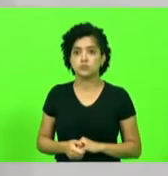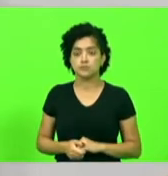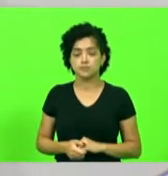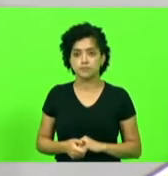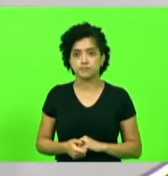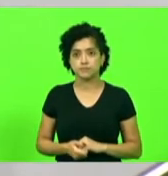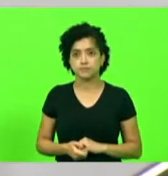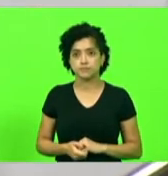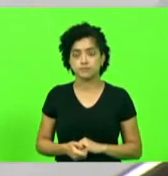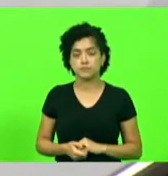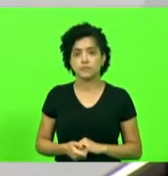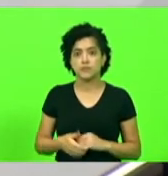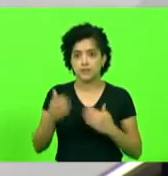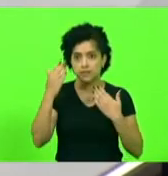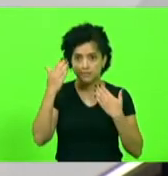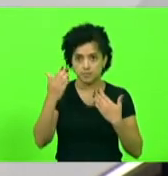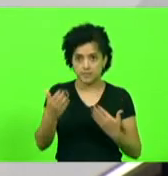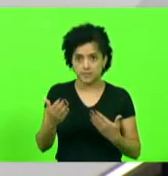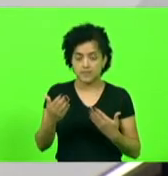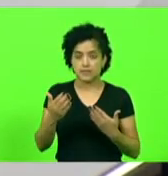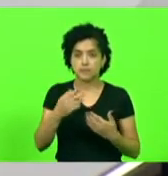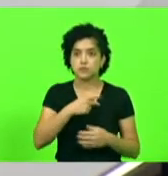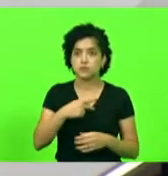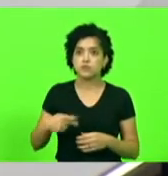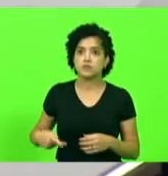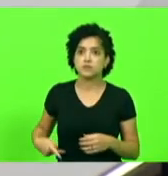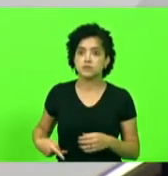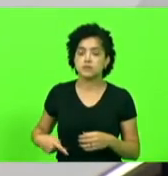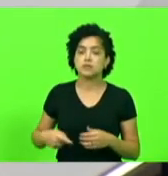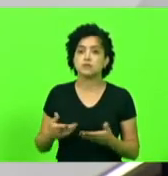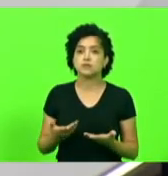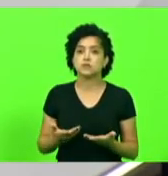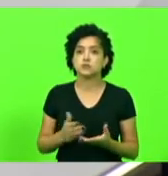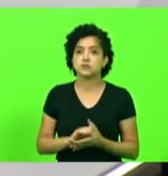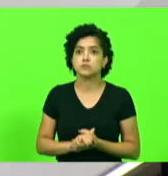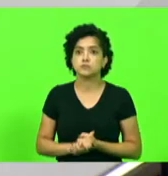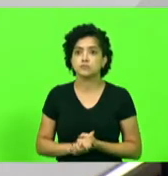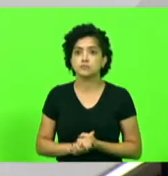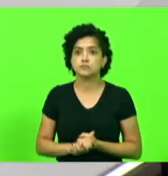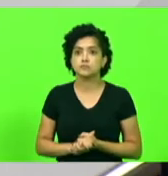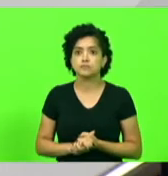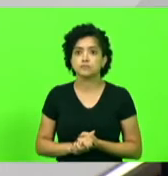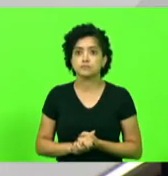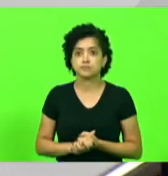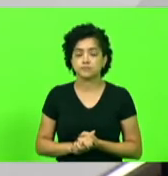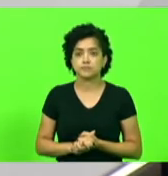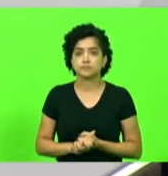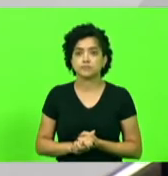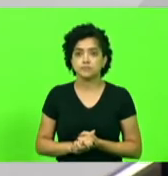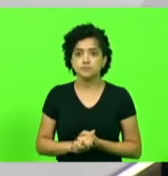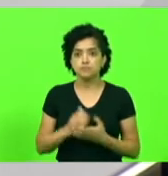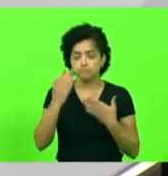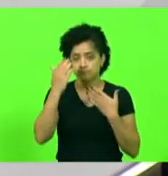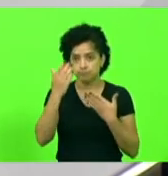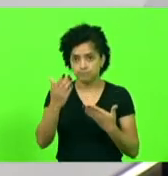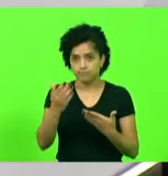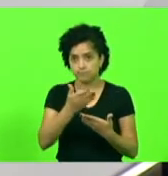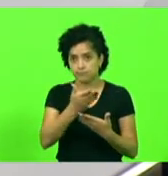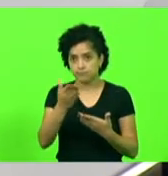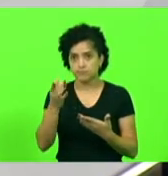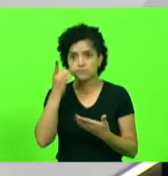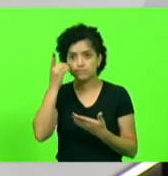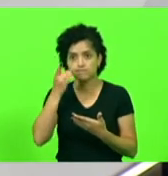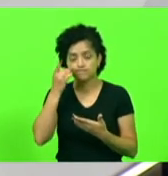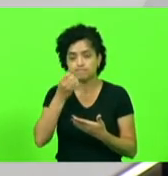Obrigado, Sr. Presidente. Obrigado a todos os deputados estaduais. Boa